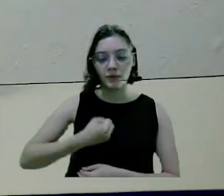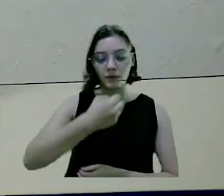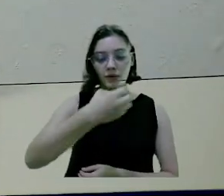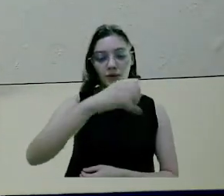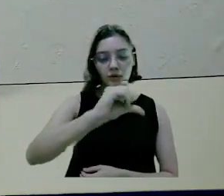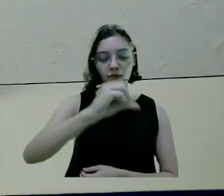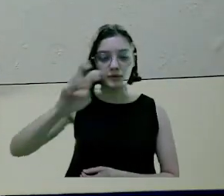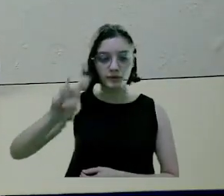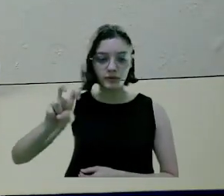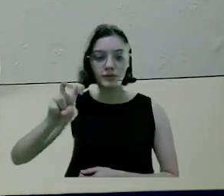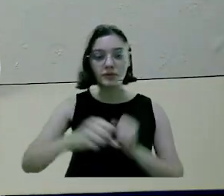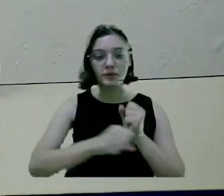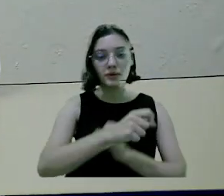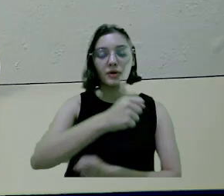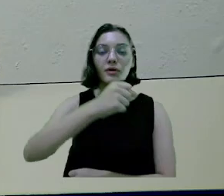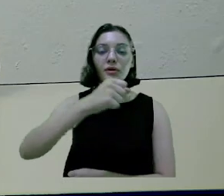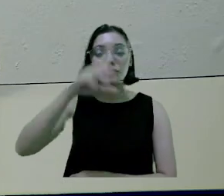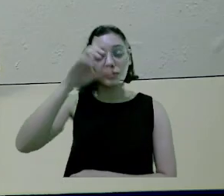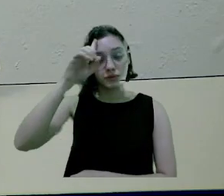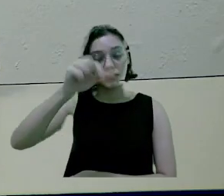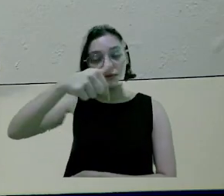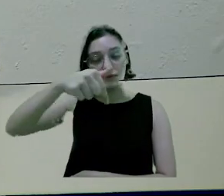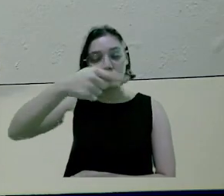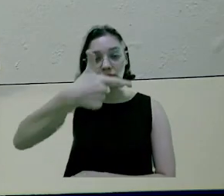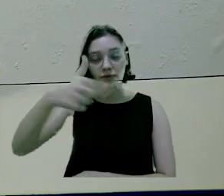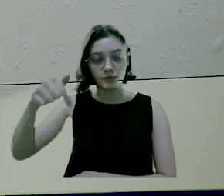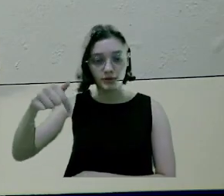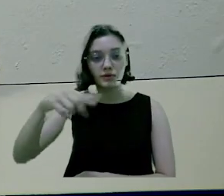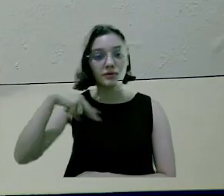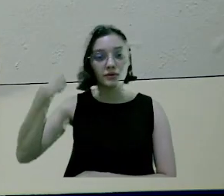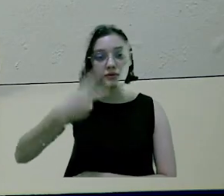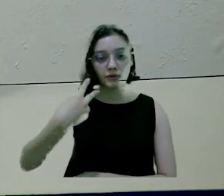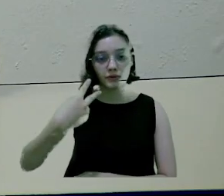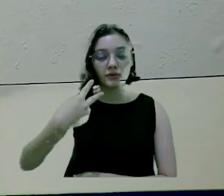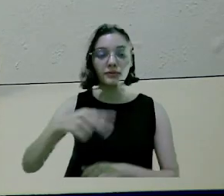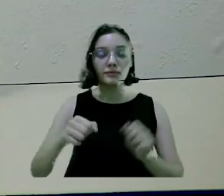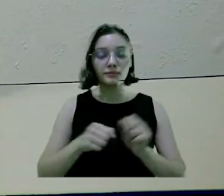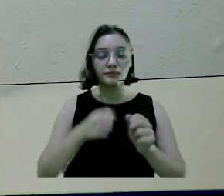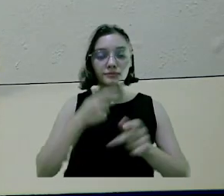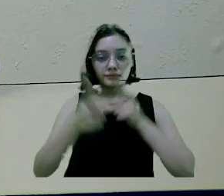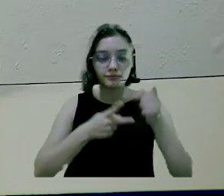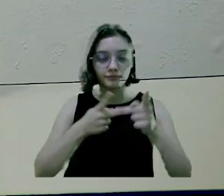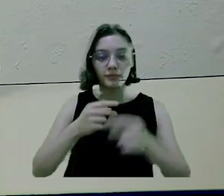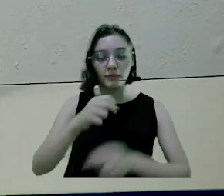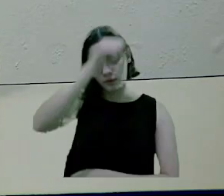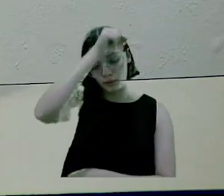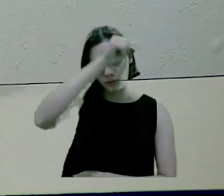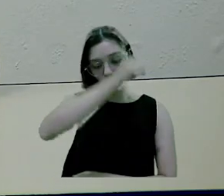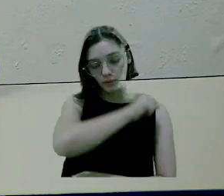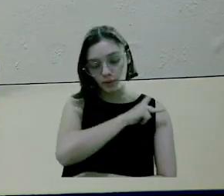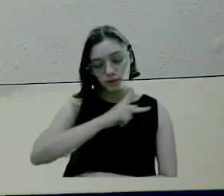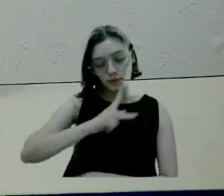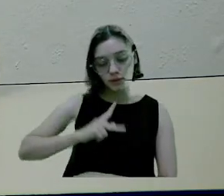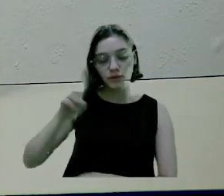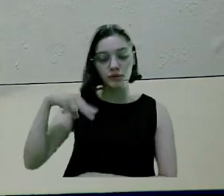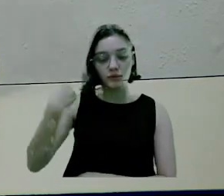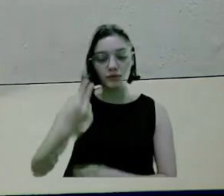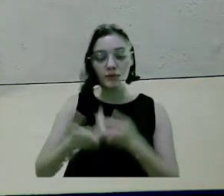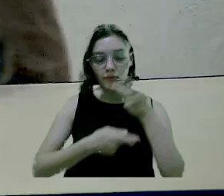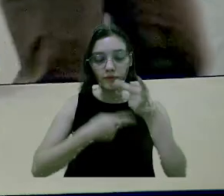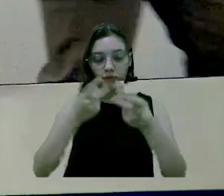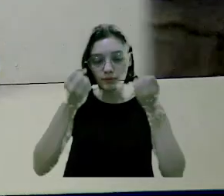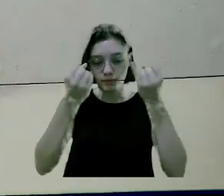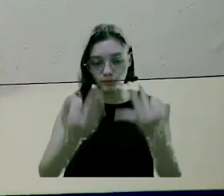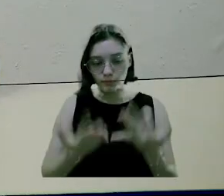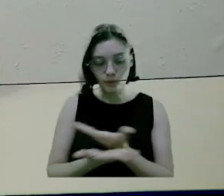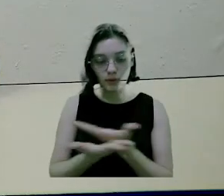Requerimento de número 95, de 27 de setembro de 2024, autoria do vereador Cristina Aparecido Rodrigues. Senhor presidente e nobres vereadores,